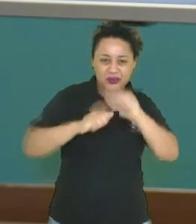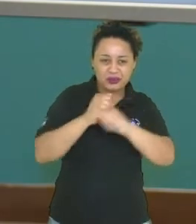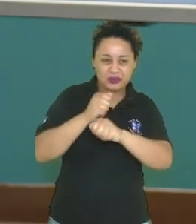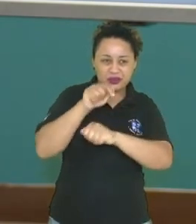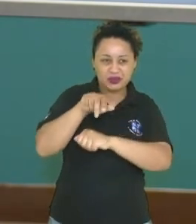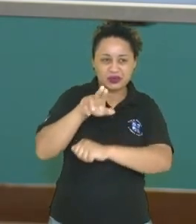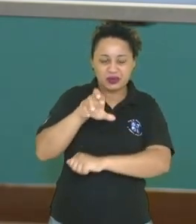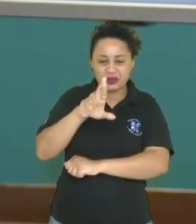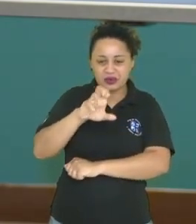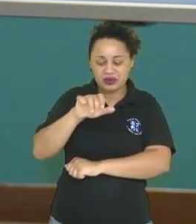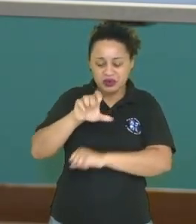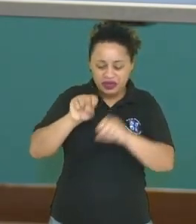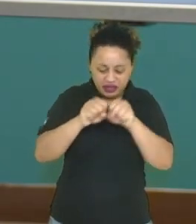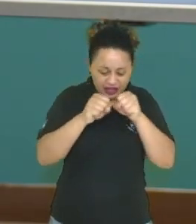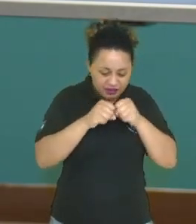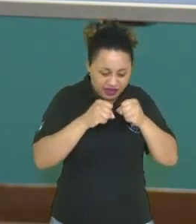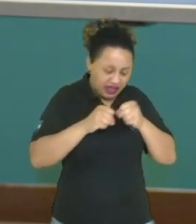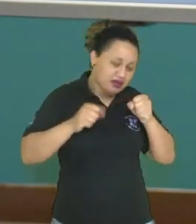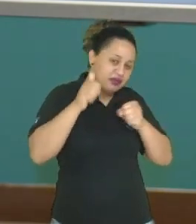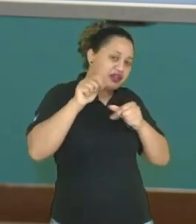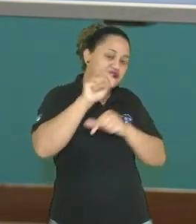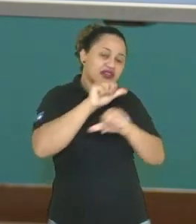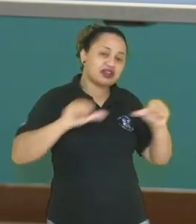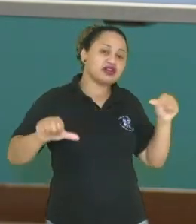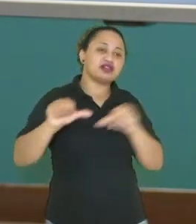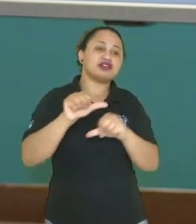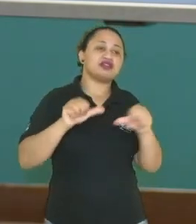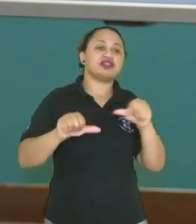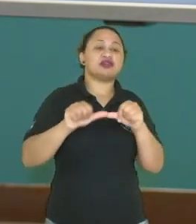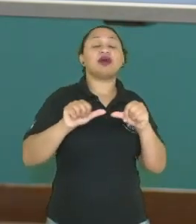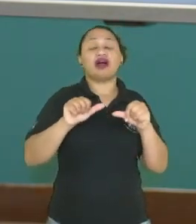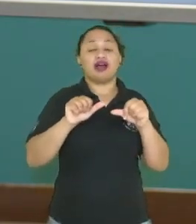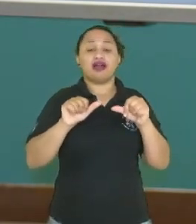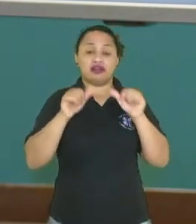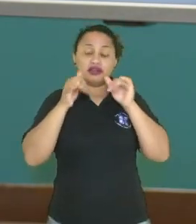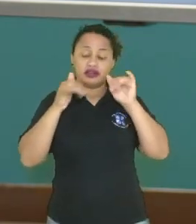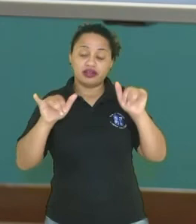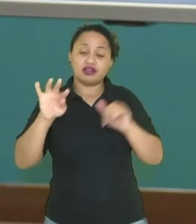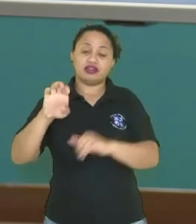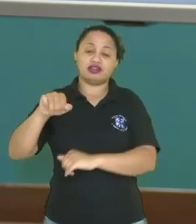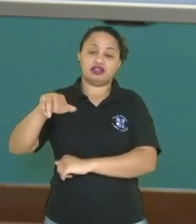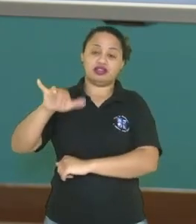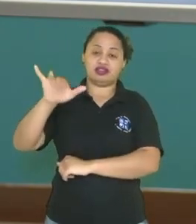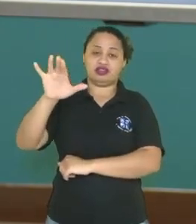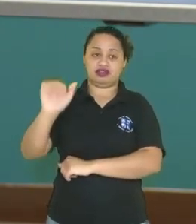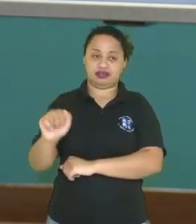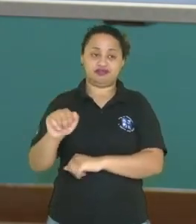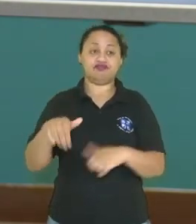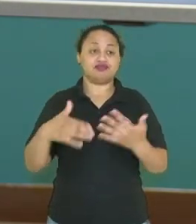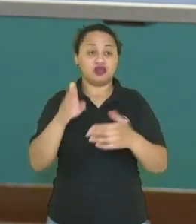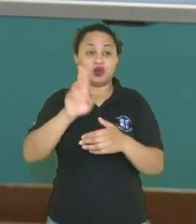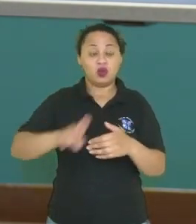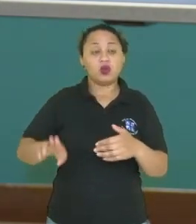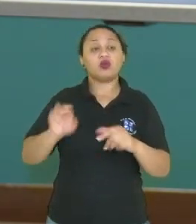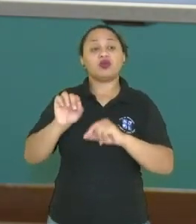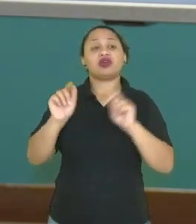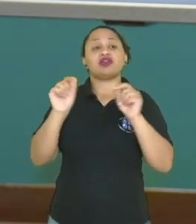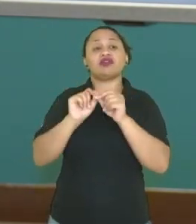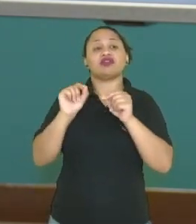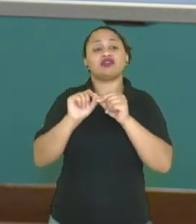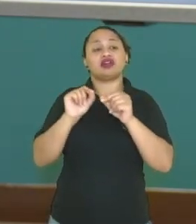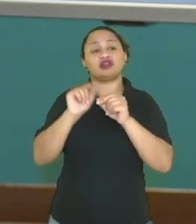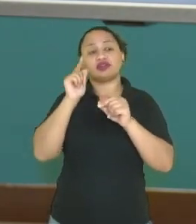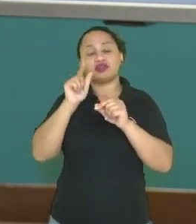Do urânio. Então, é possível fazer essa transformação, essa conversão de energia nuclear em energia térmica. O uso do urânio permite o quê? O